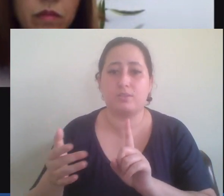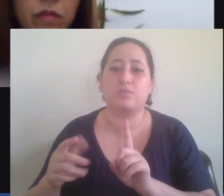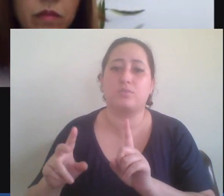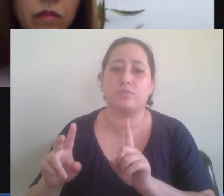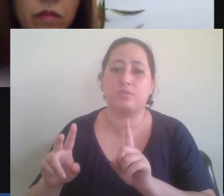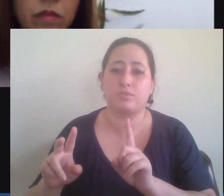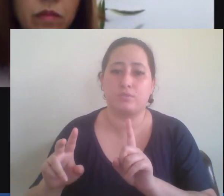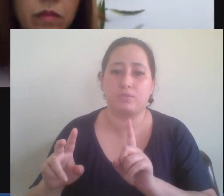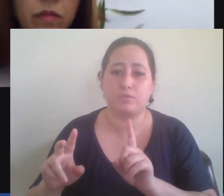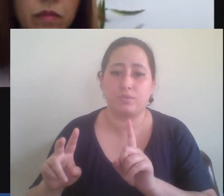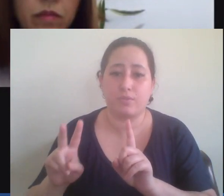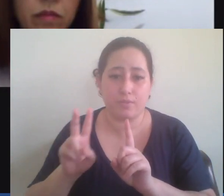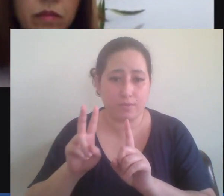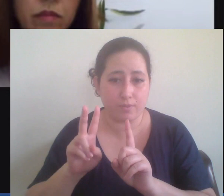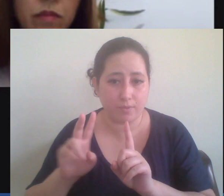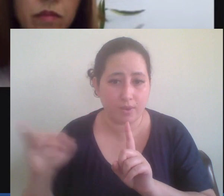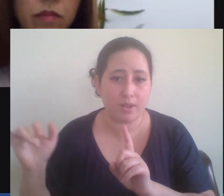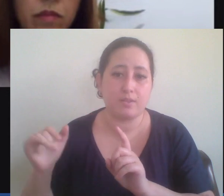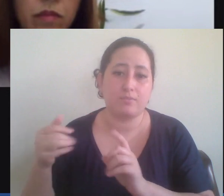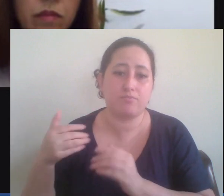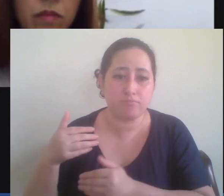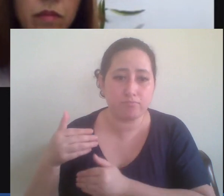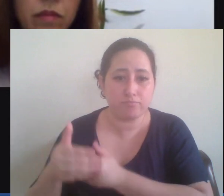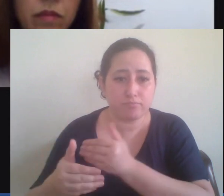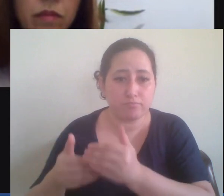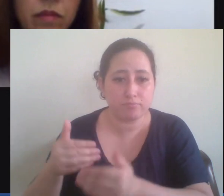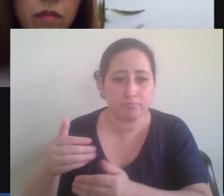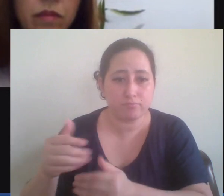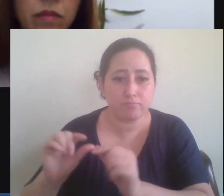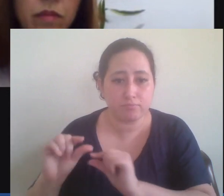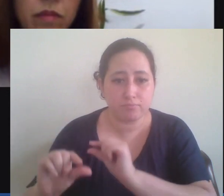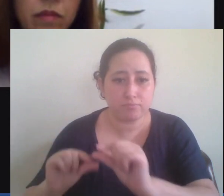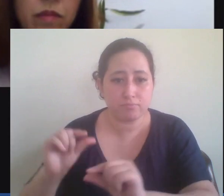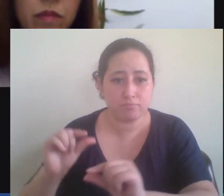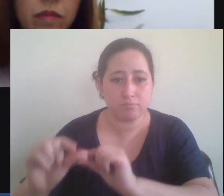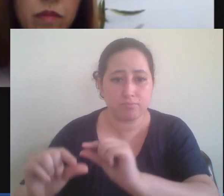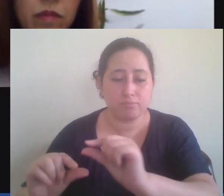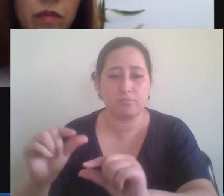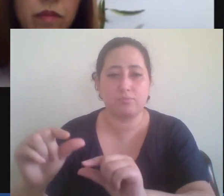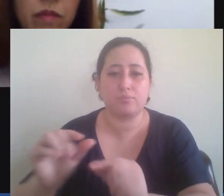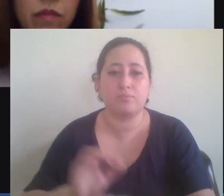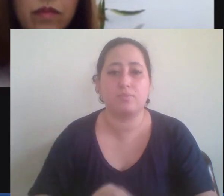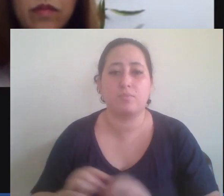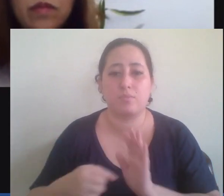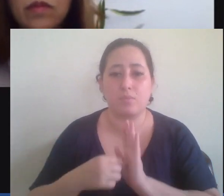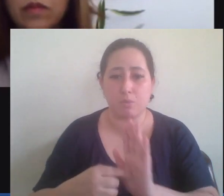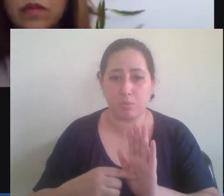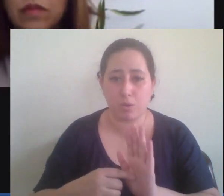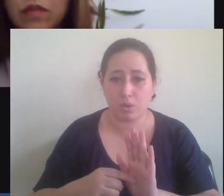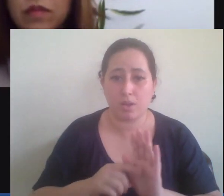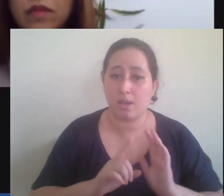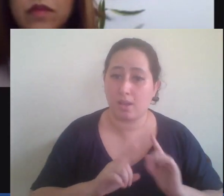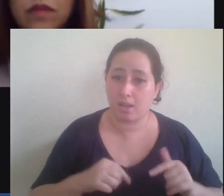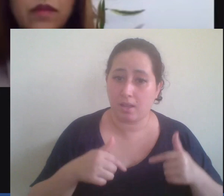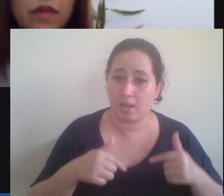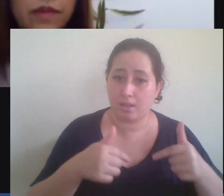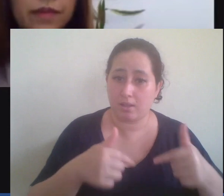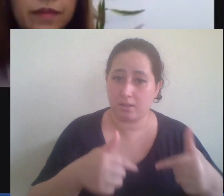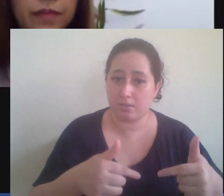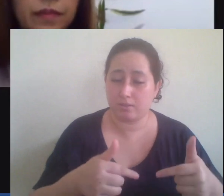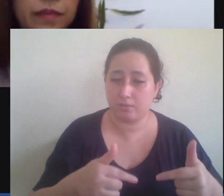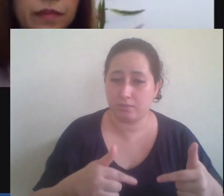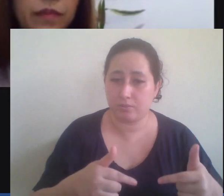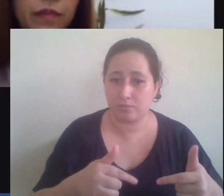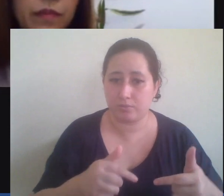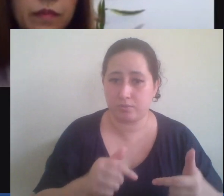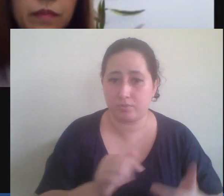vai demonstrando que certas atitudes elas não são